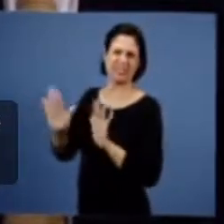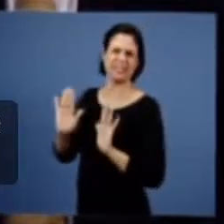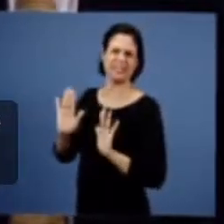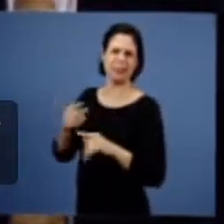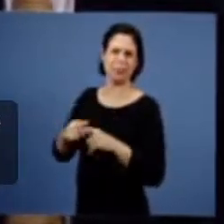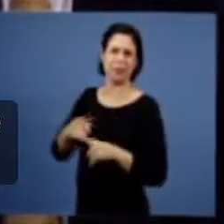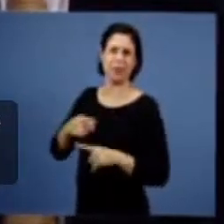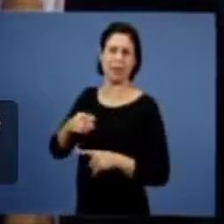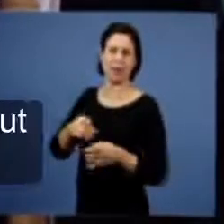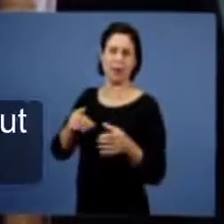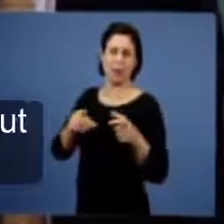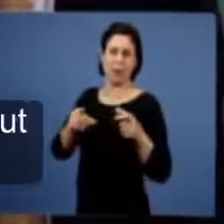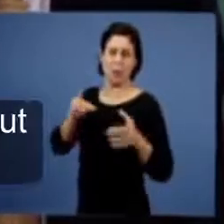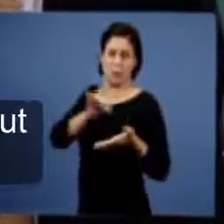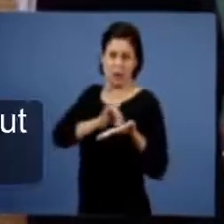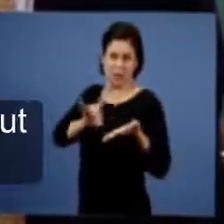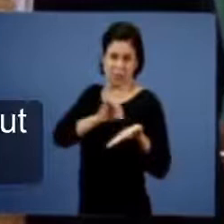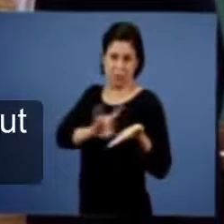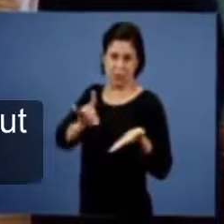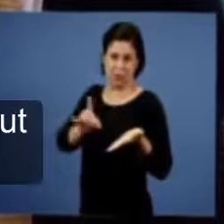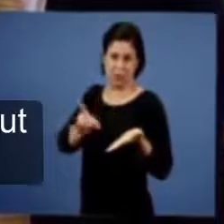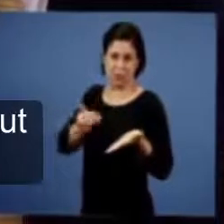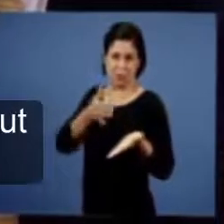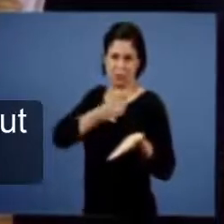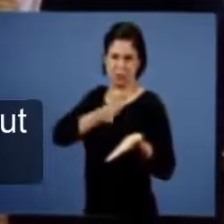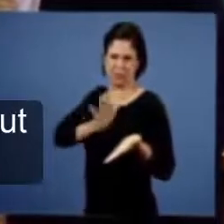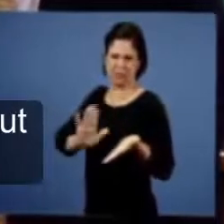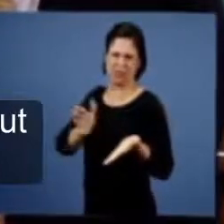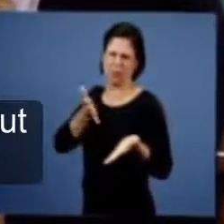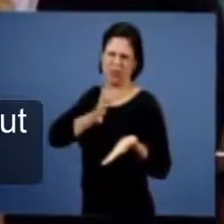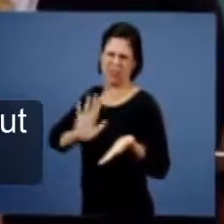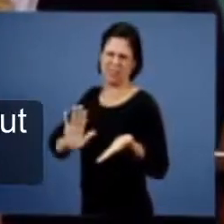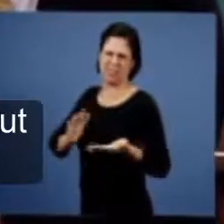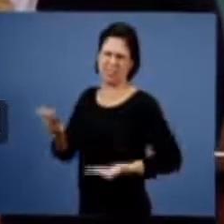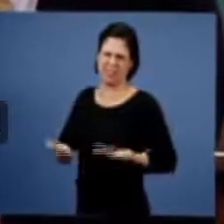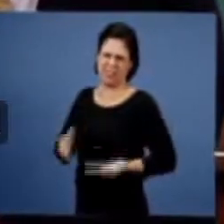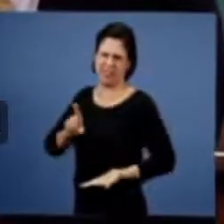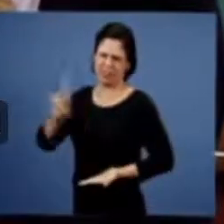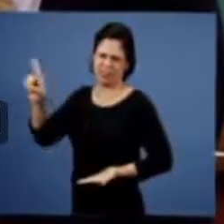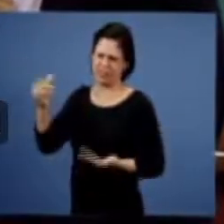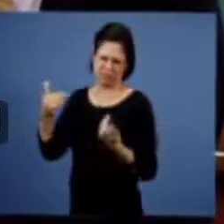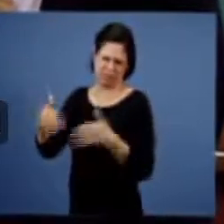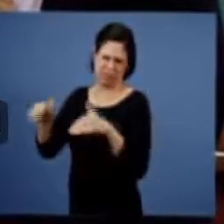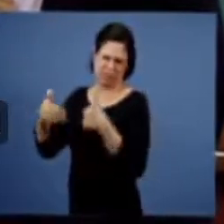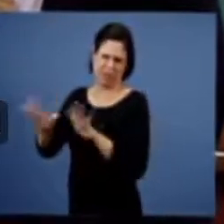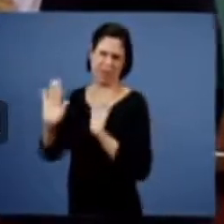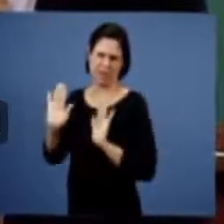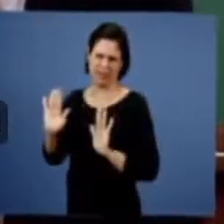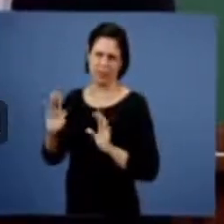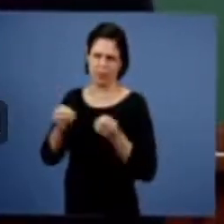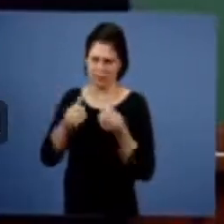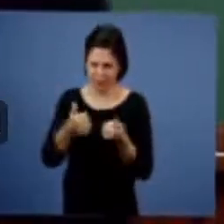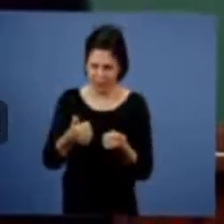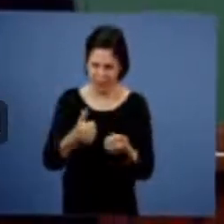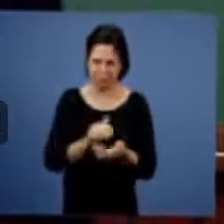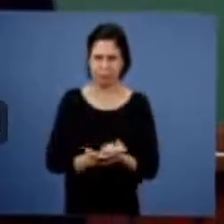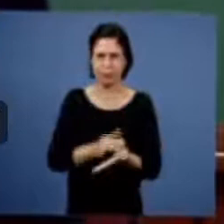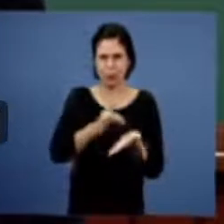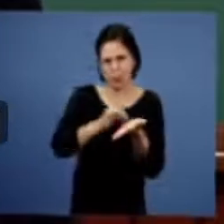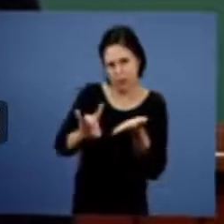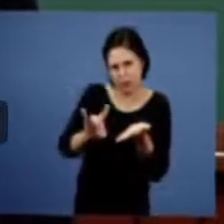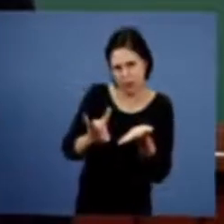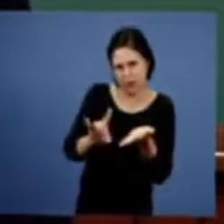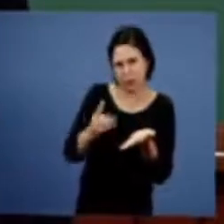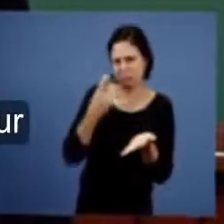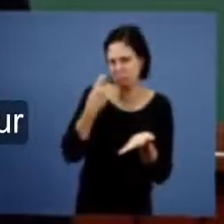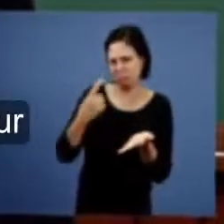a não ser o interesse de tirá-los da presença do Senhor, mas é a posição aqui da nossa resposta o inimigo não